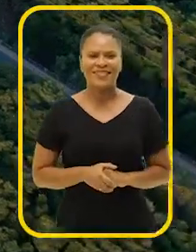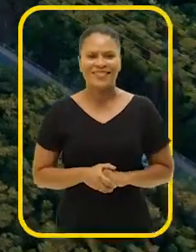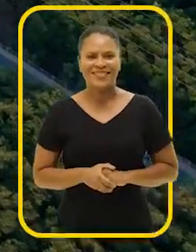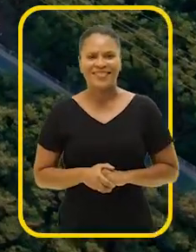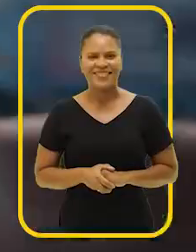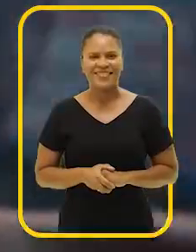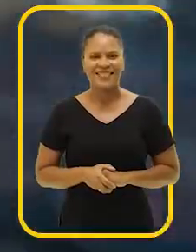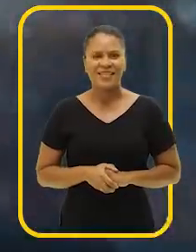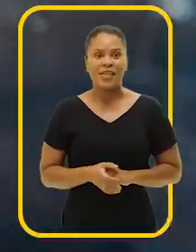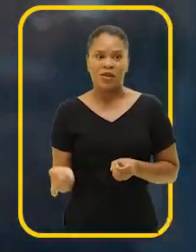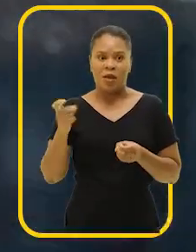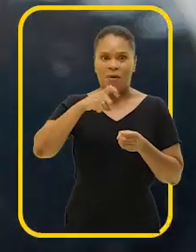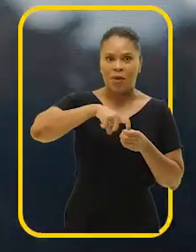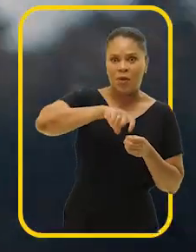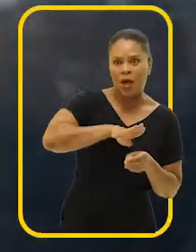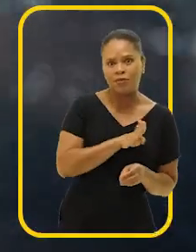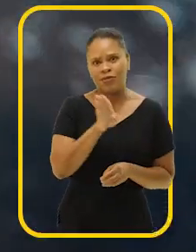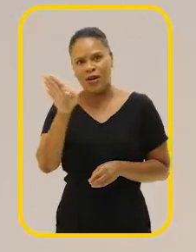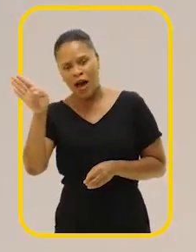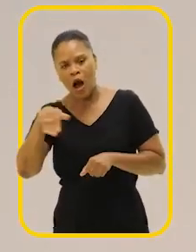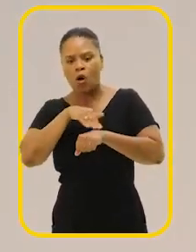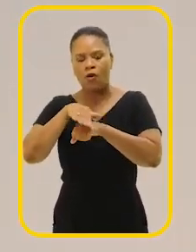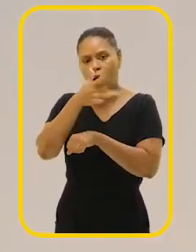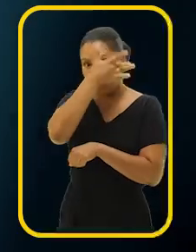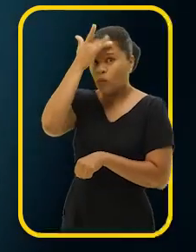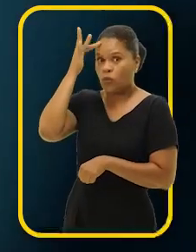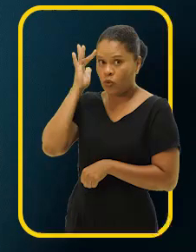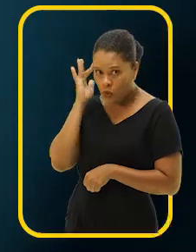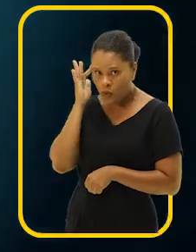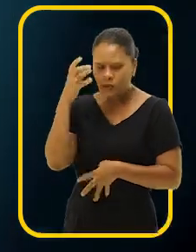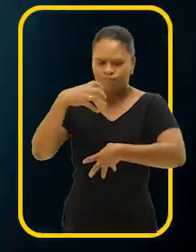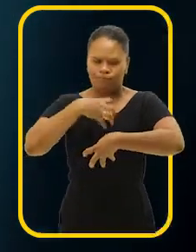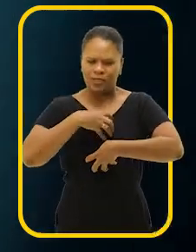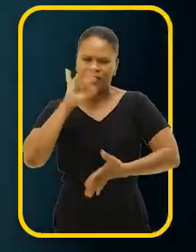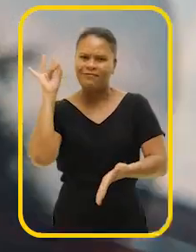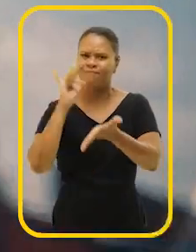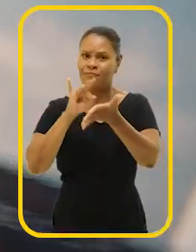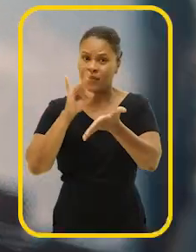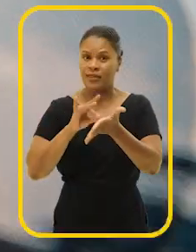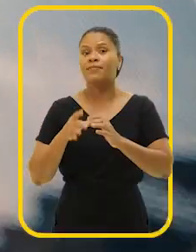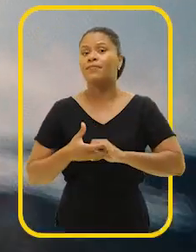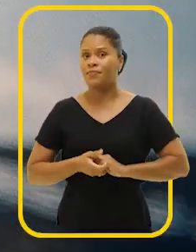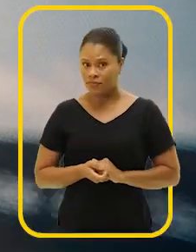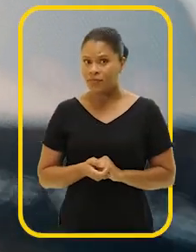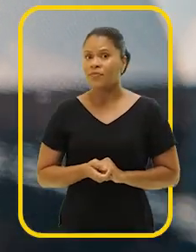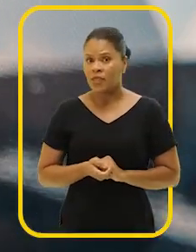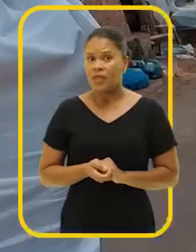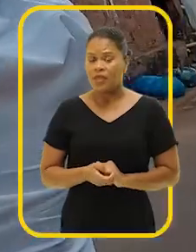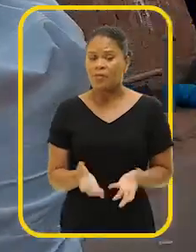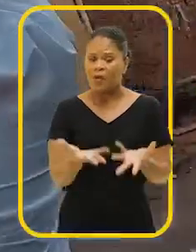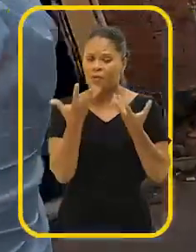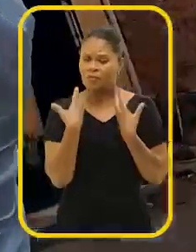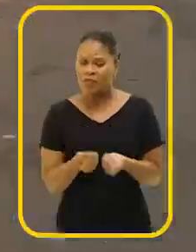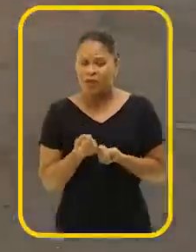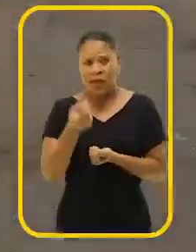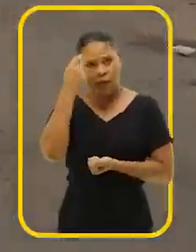Sair do gabinete, ir pra rua, conversar com as pessoas, sentir a realidade, a permite tomar decisões melhores.